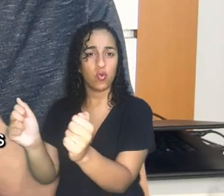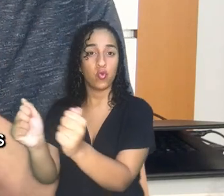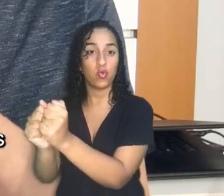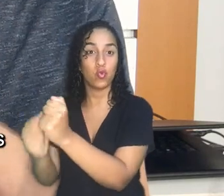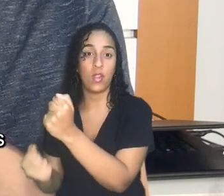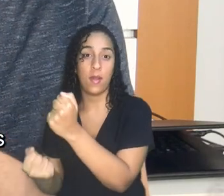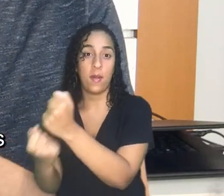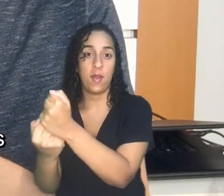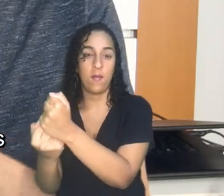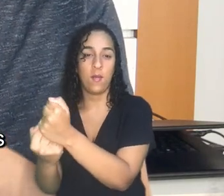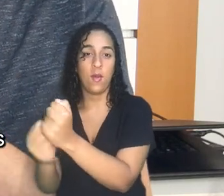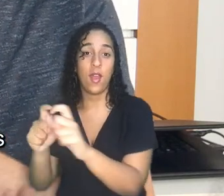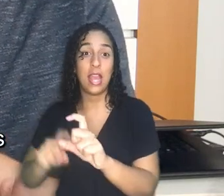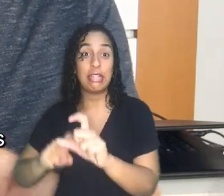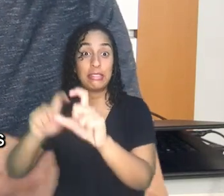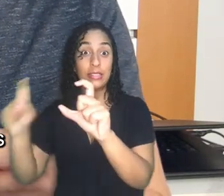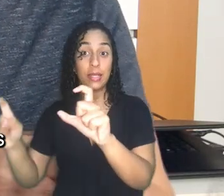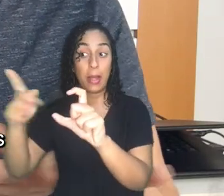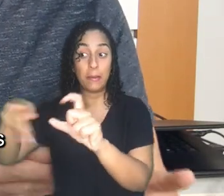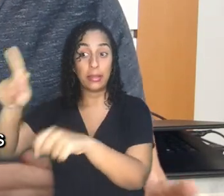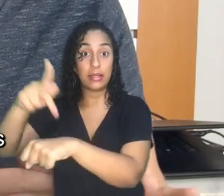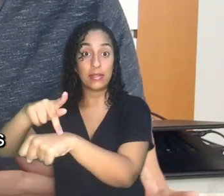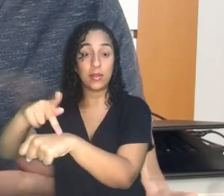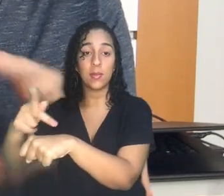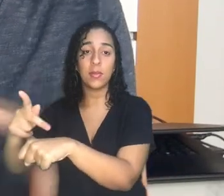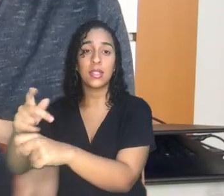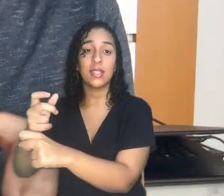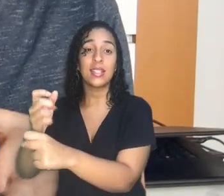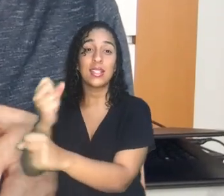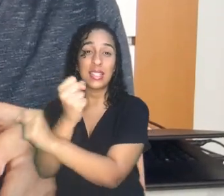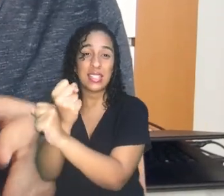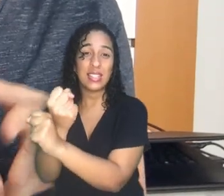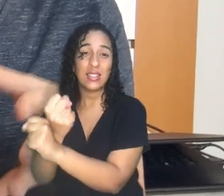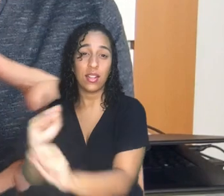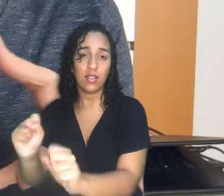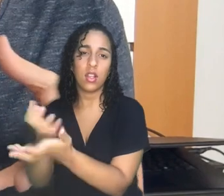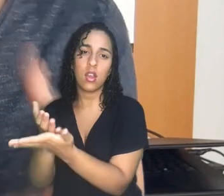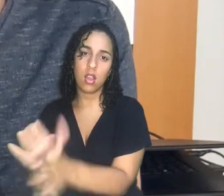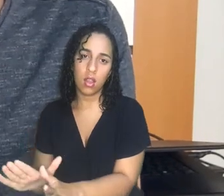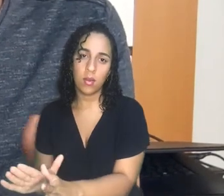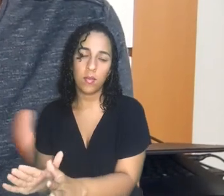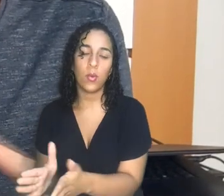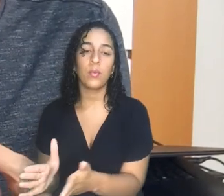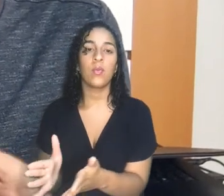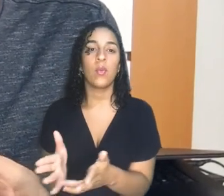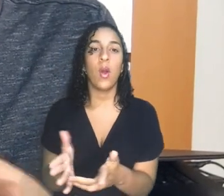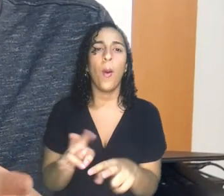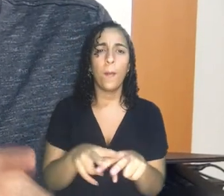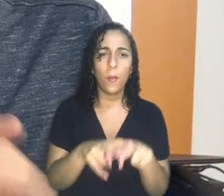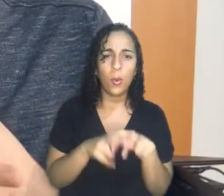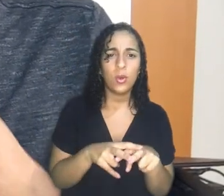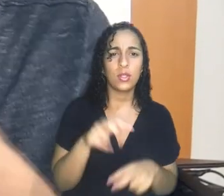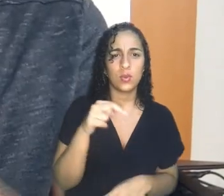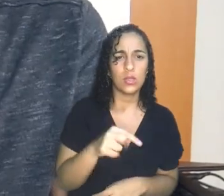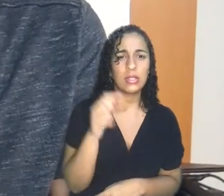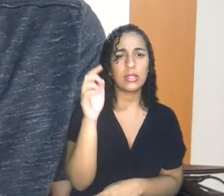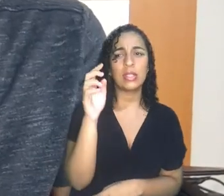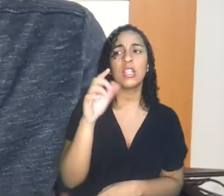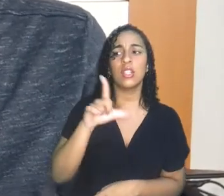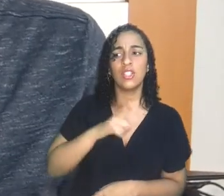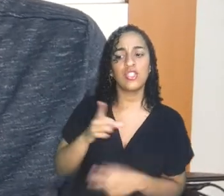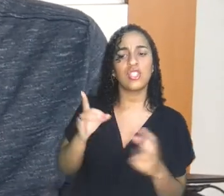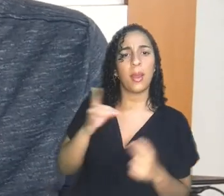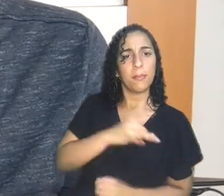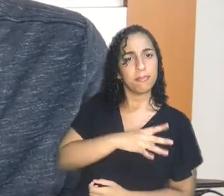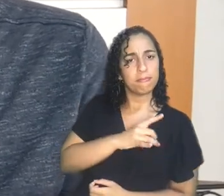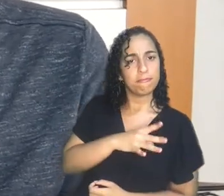proclamar a independência do país e acabaram com a escravização. A elite baiana, por exemplo, tinha muito medo disso e, por isso, via com maus olhos a